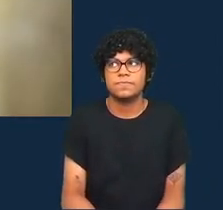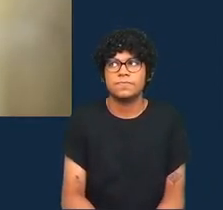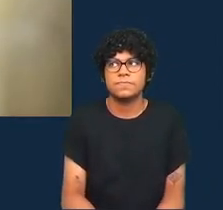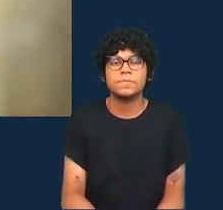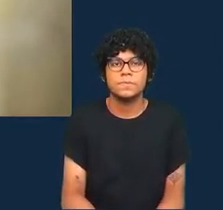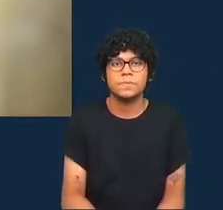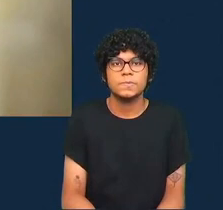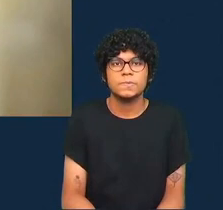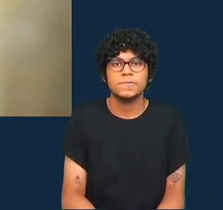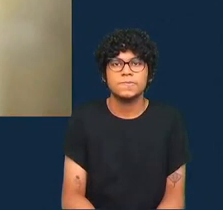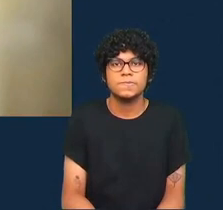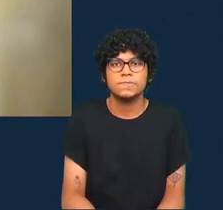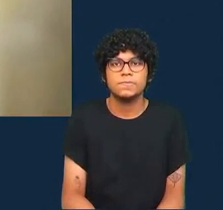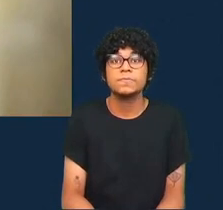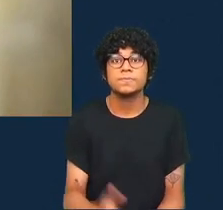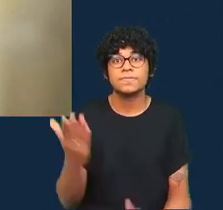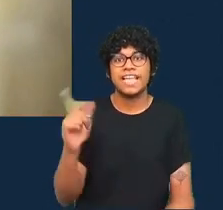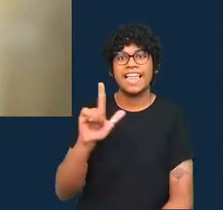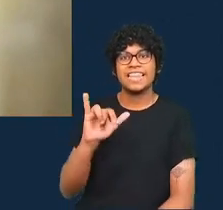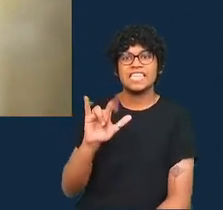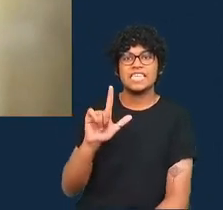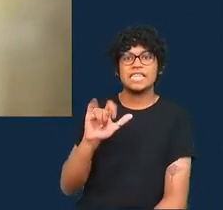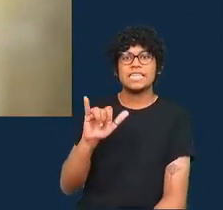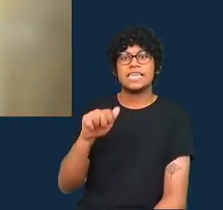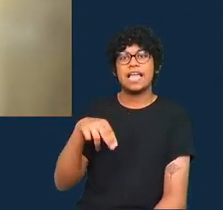Liliana sim